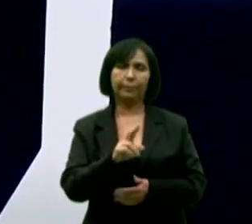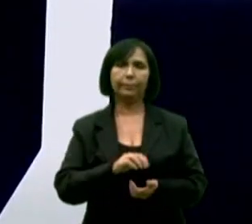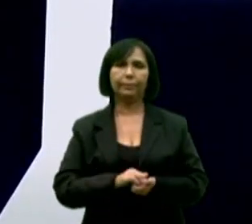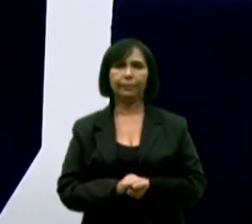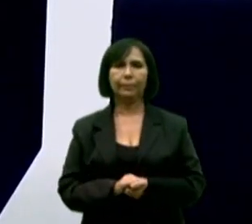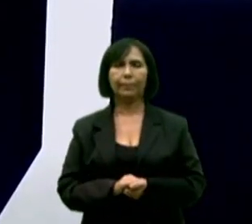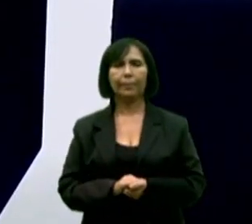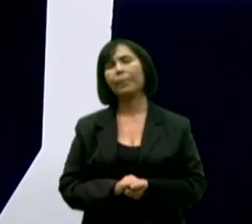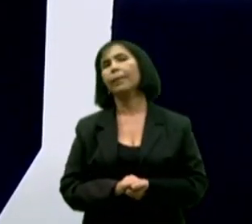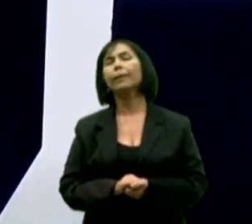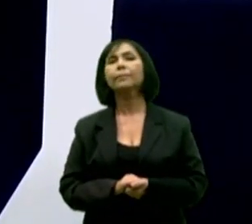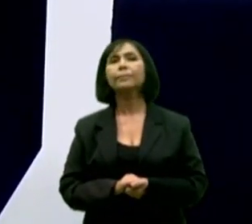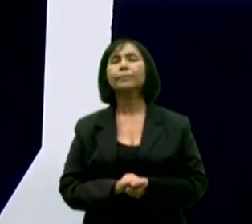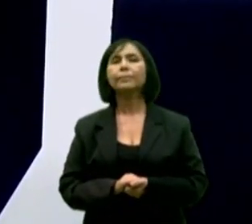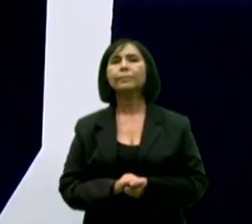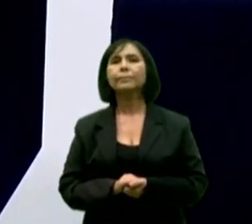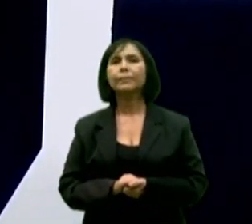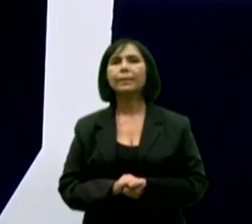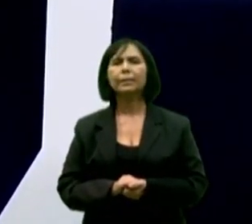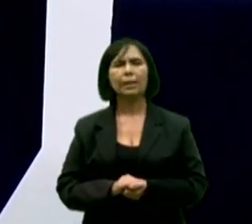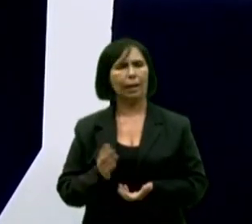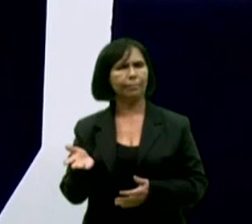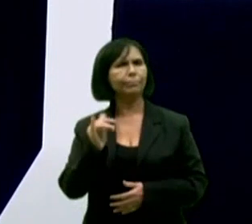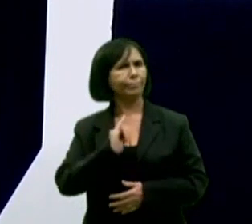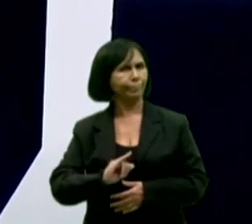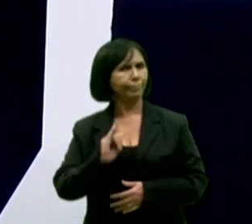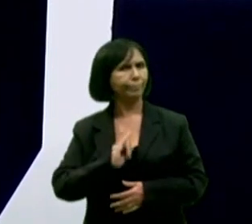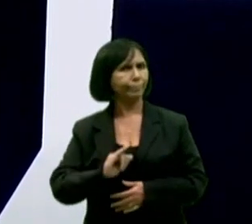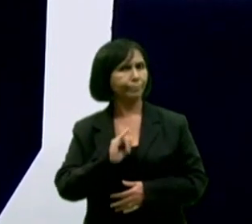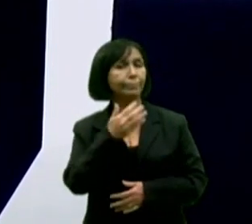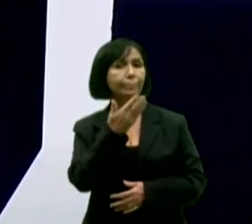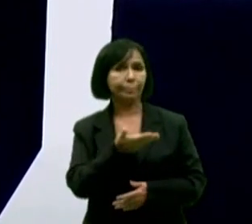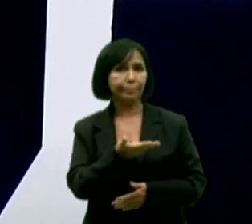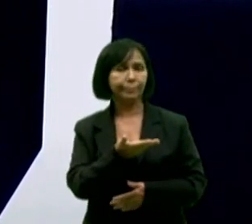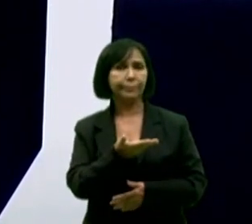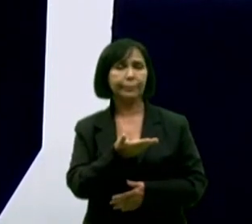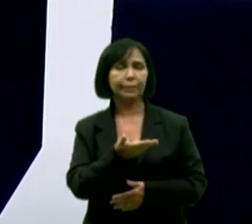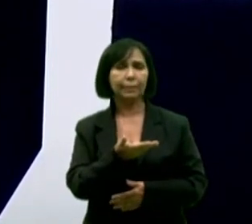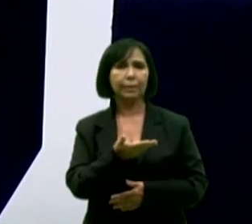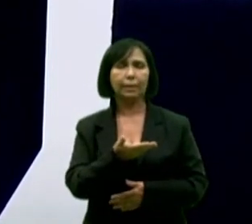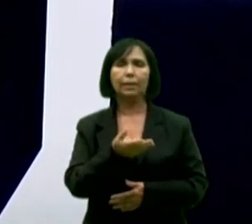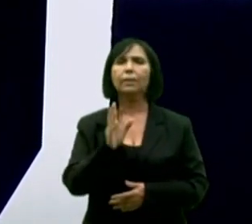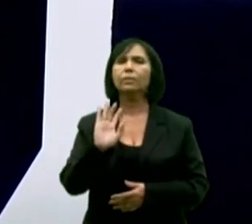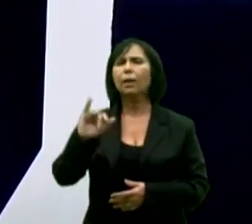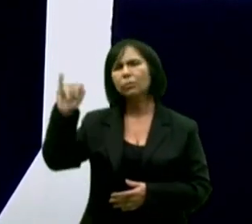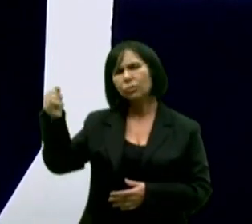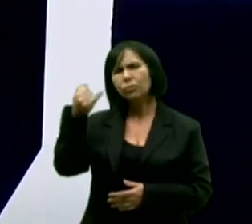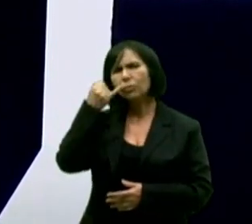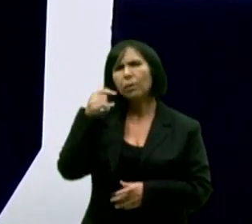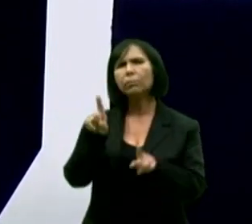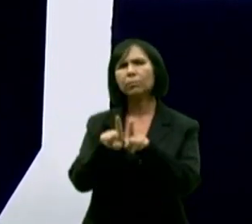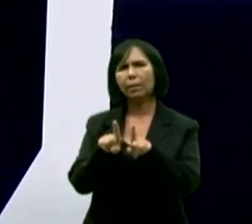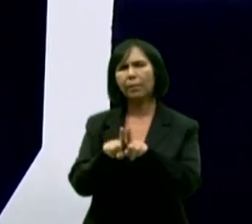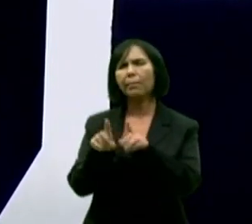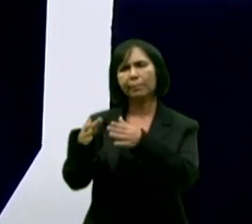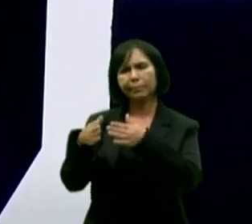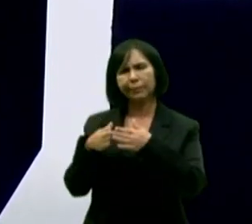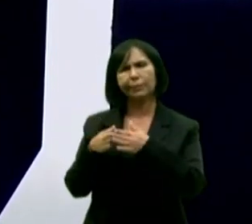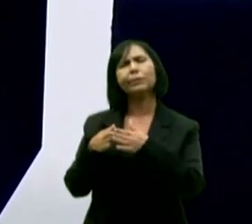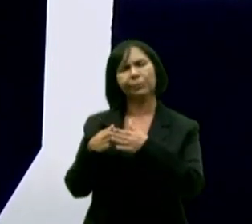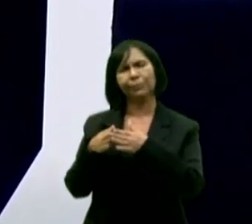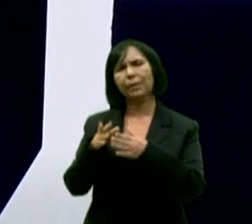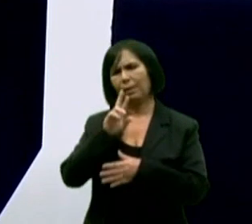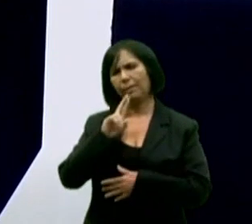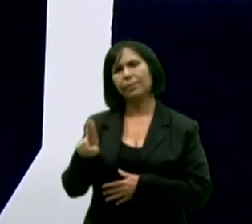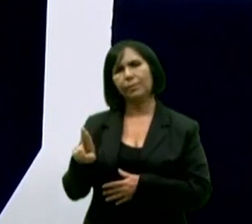Bem, o intervalo, o candidato João Azevedo também fez um pedido de resposta e aí a avaliação